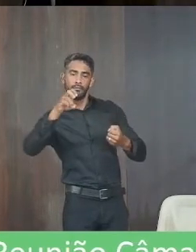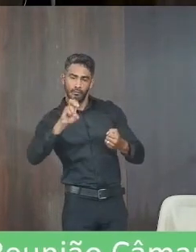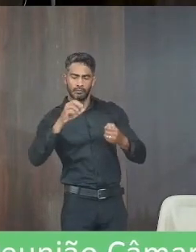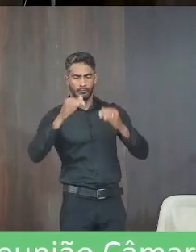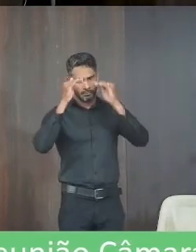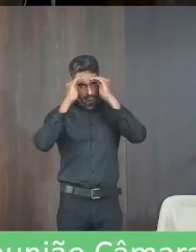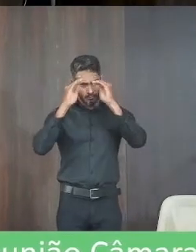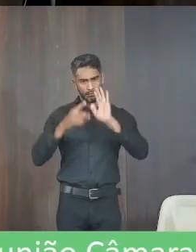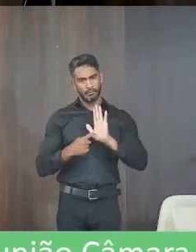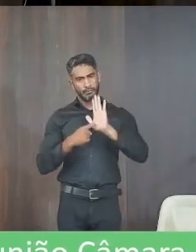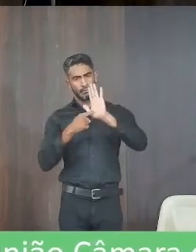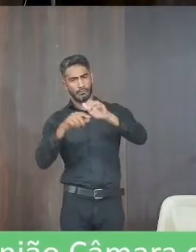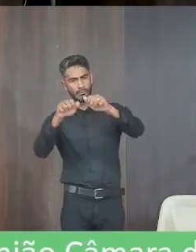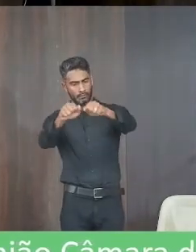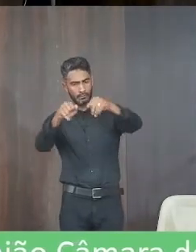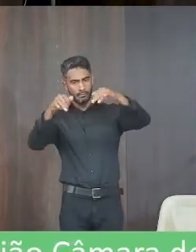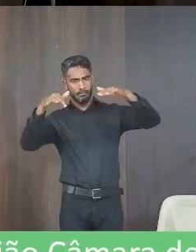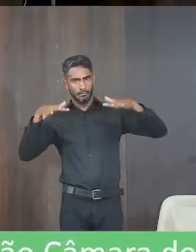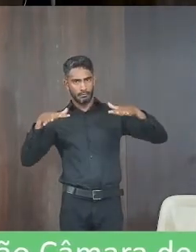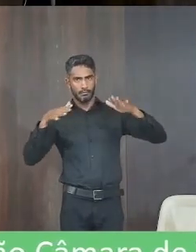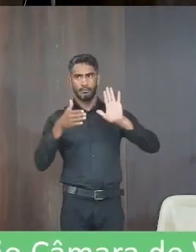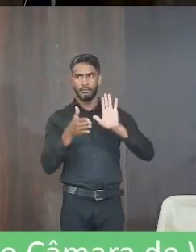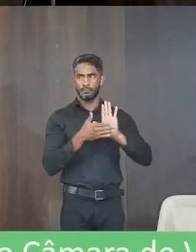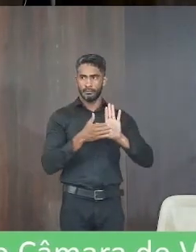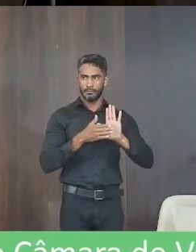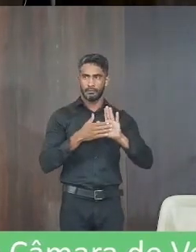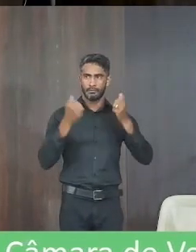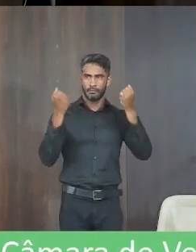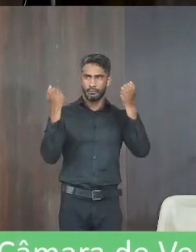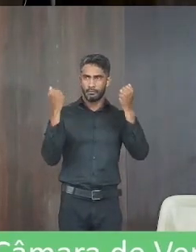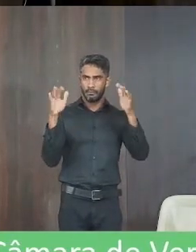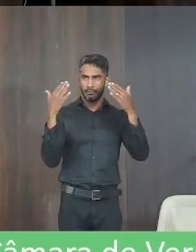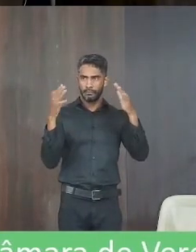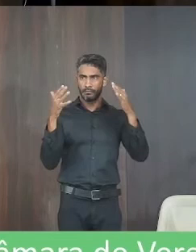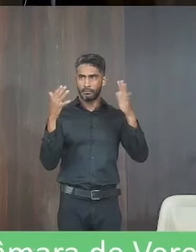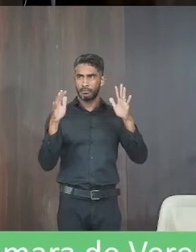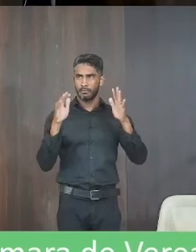respeitosamente apresentar o plenário apresente moção de aplauso